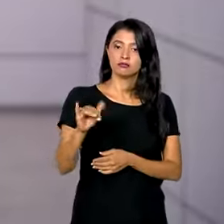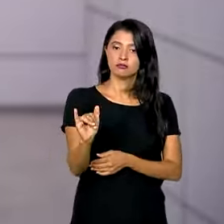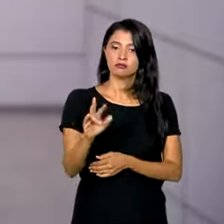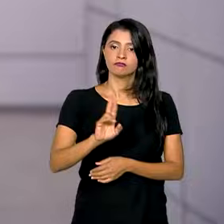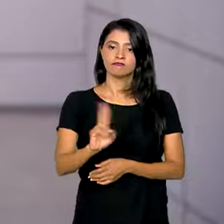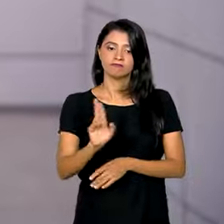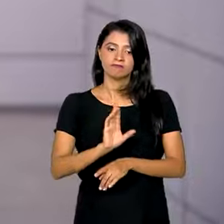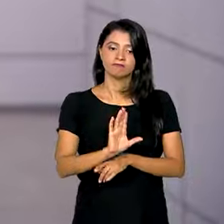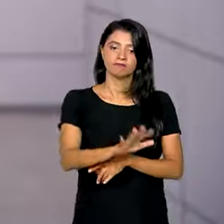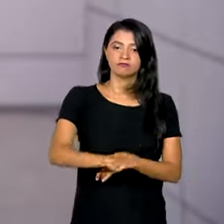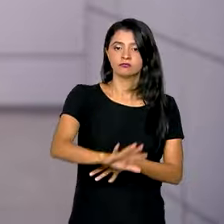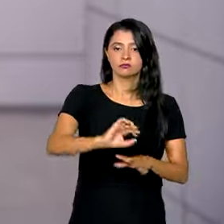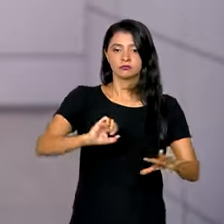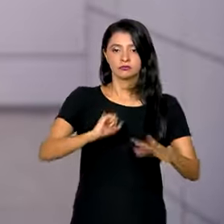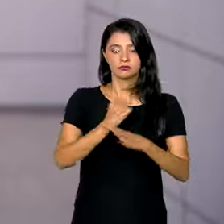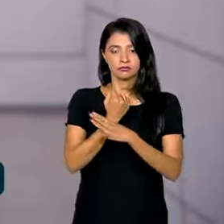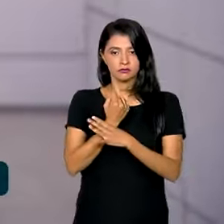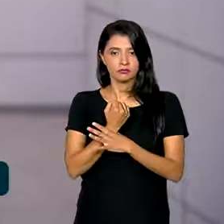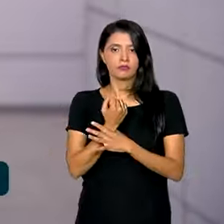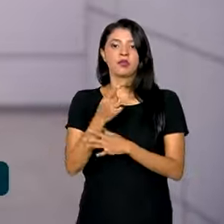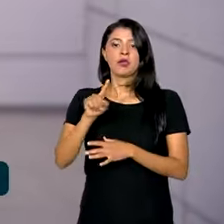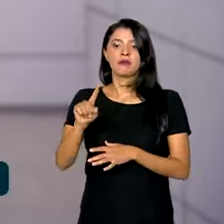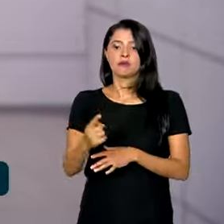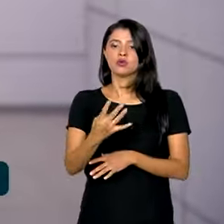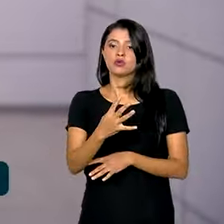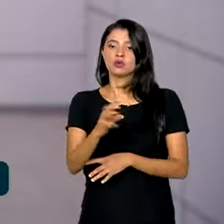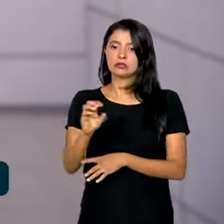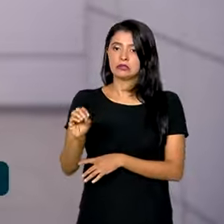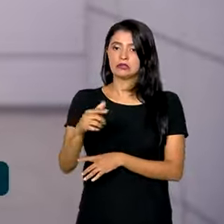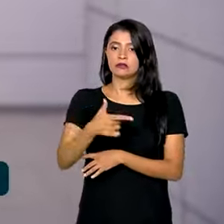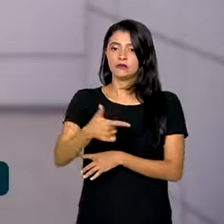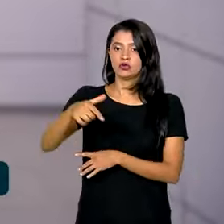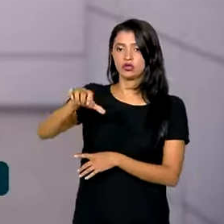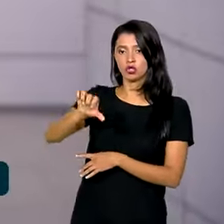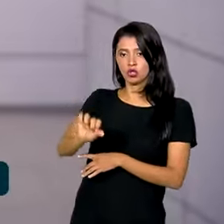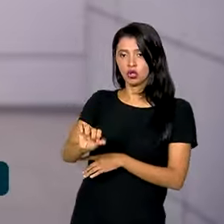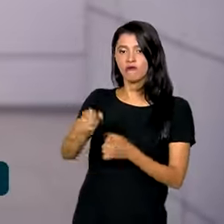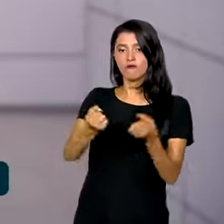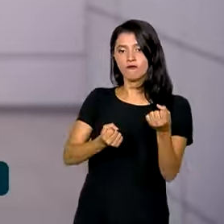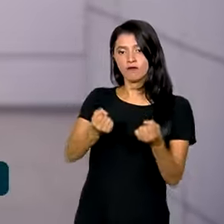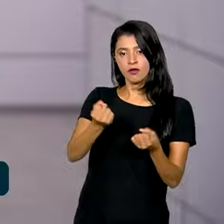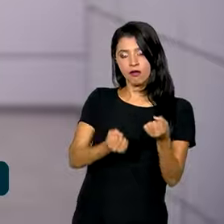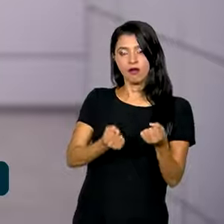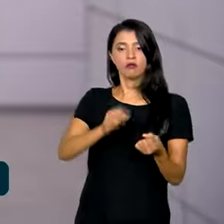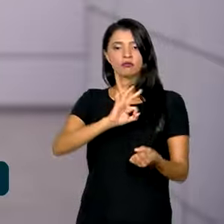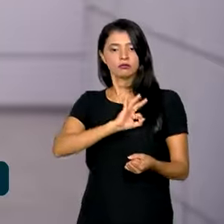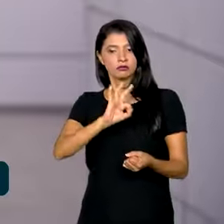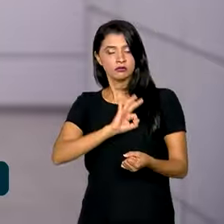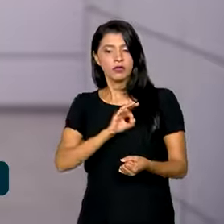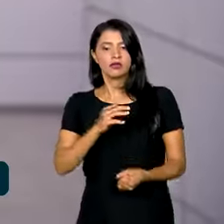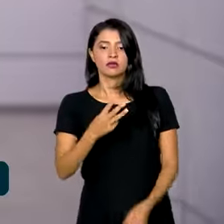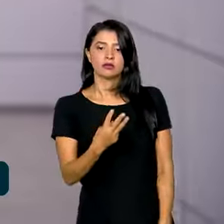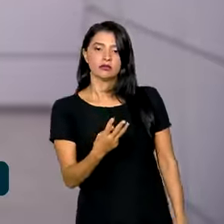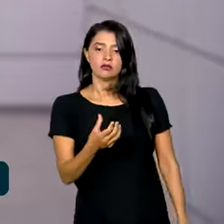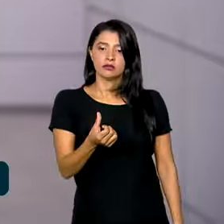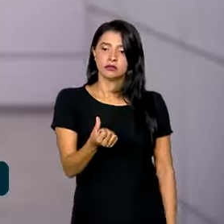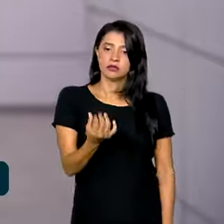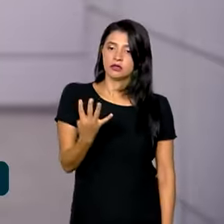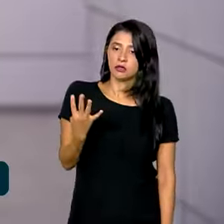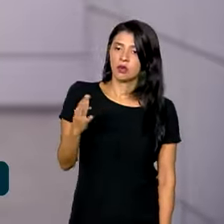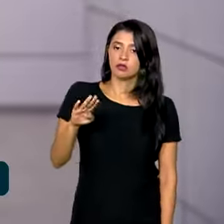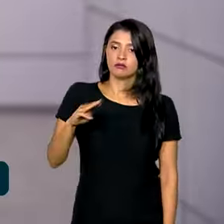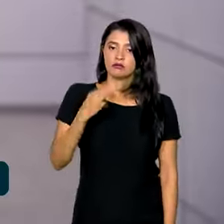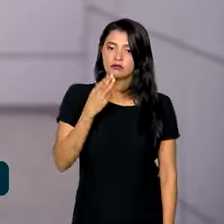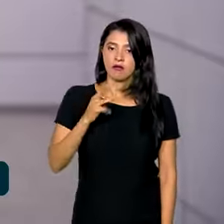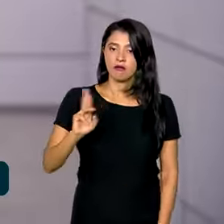em segurança. A doação de 1.429 viaturas, 364 milhões de